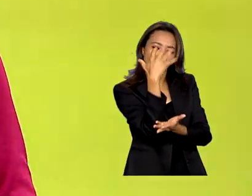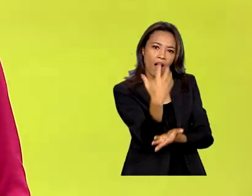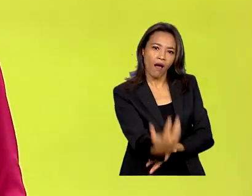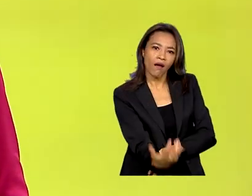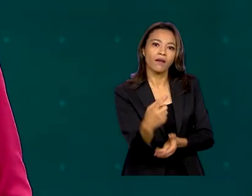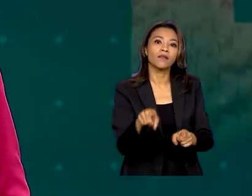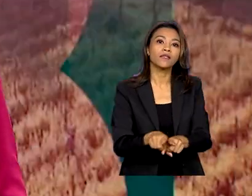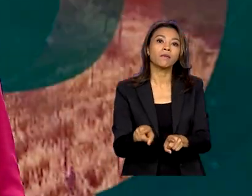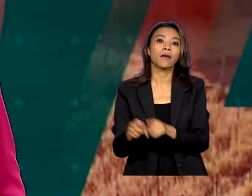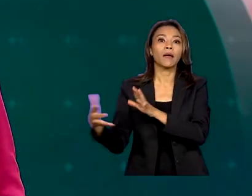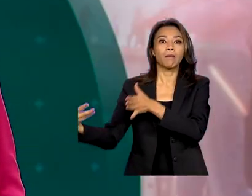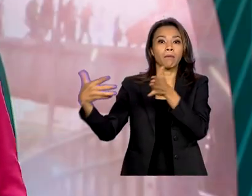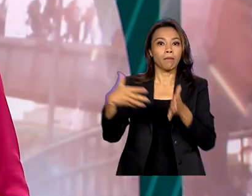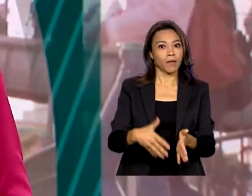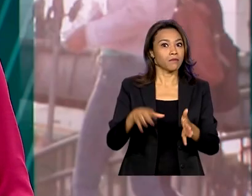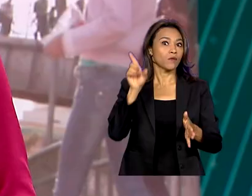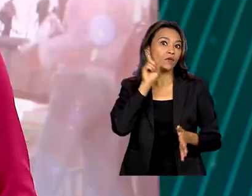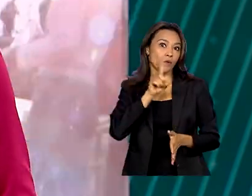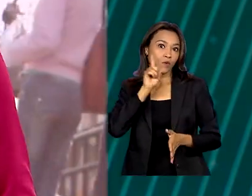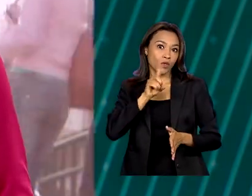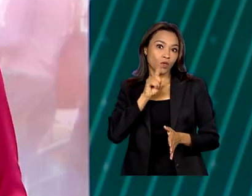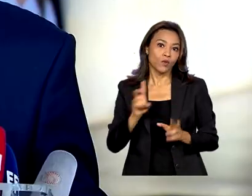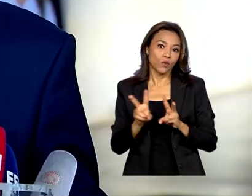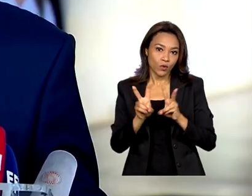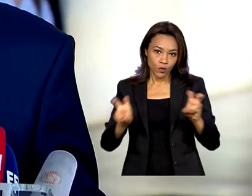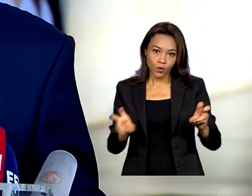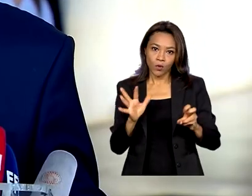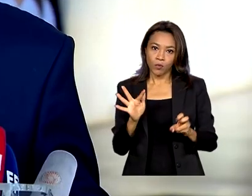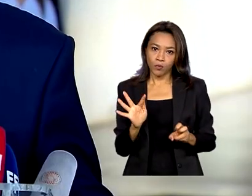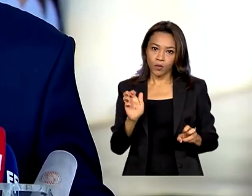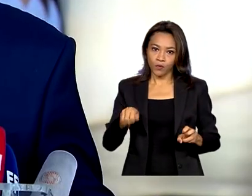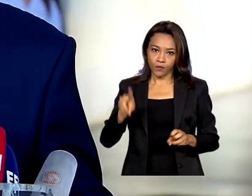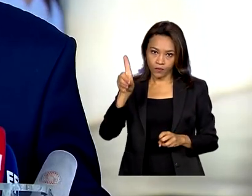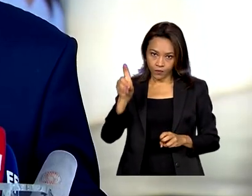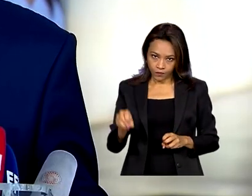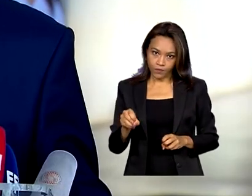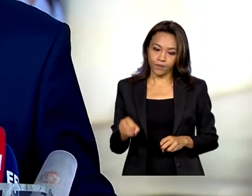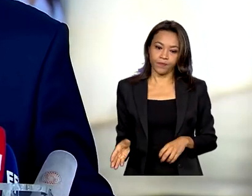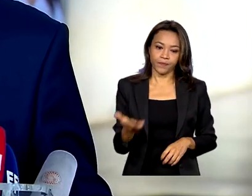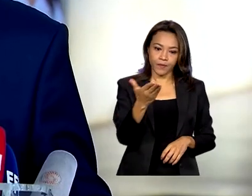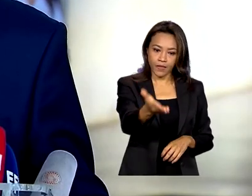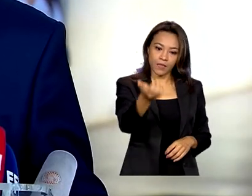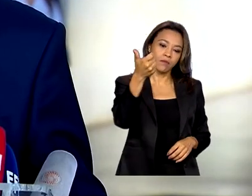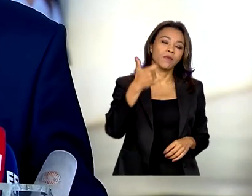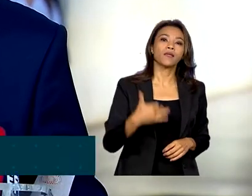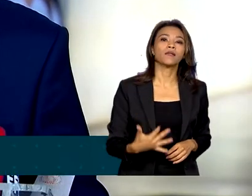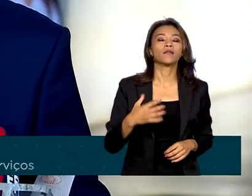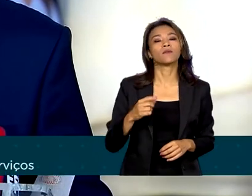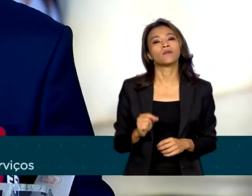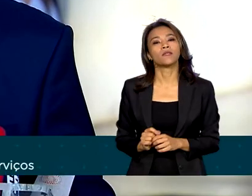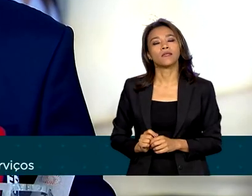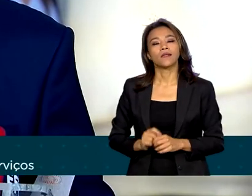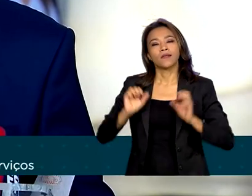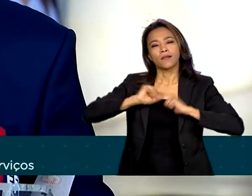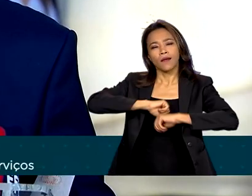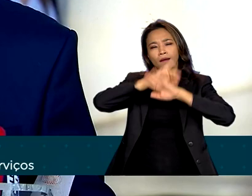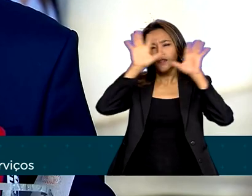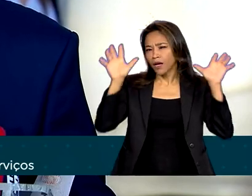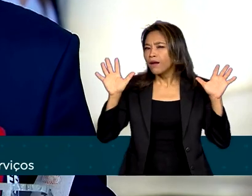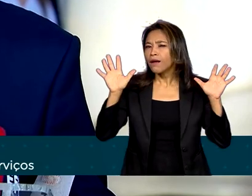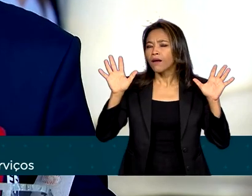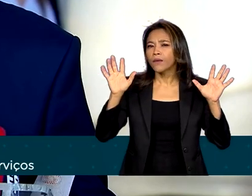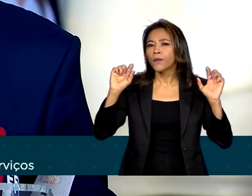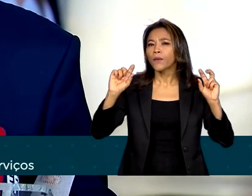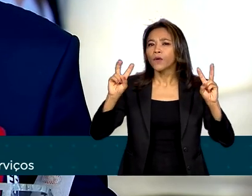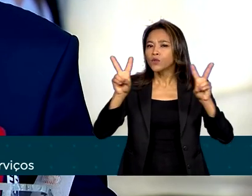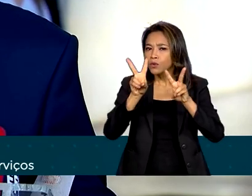participação dos Estados Unidos no Fundo Amazônia. A questão, claro, principal é o combate